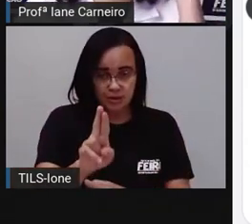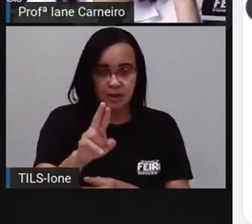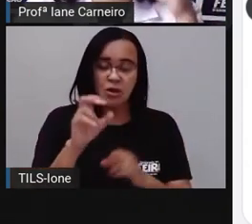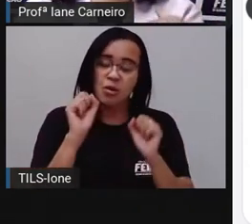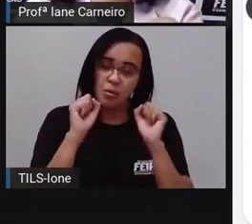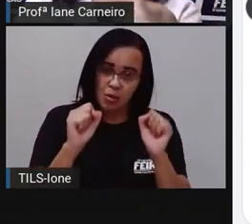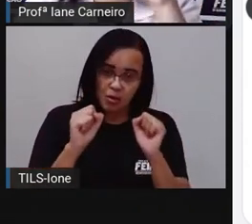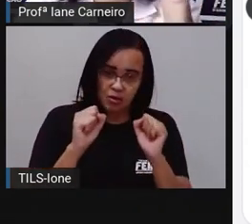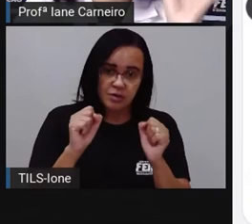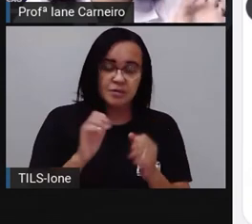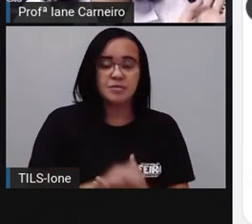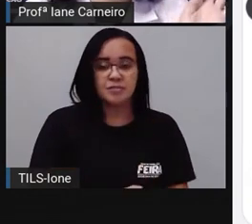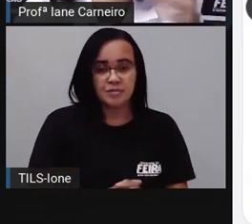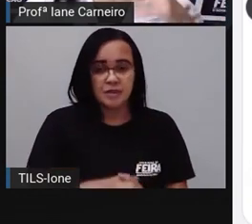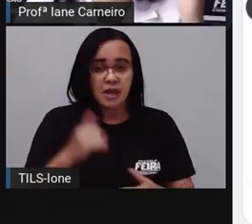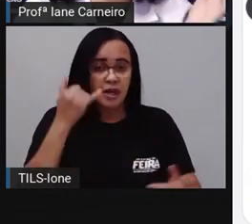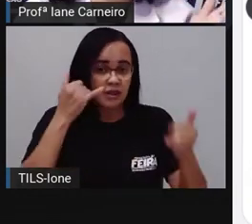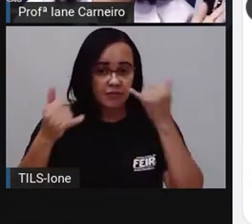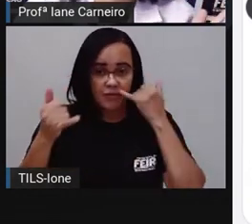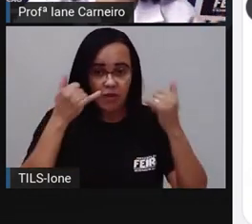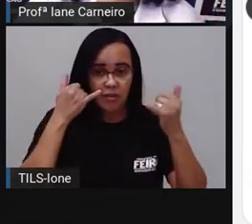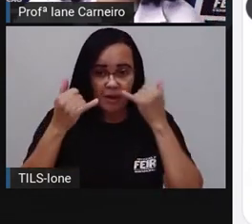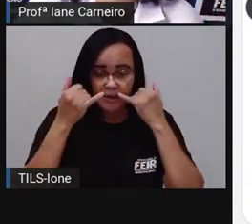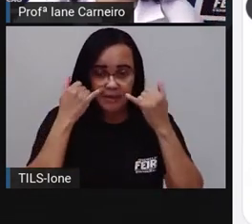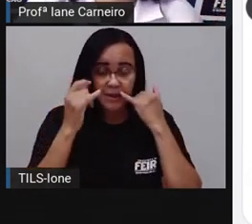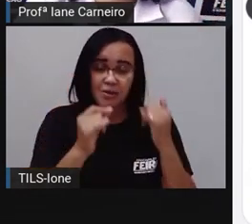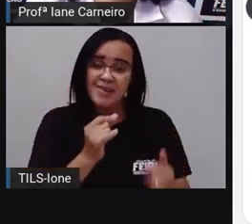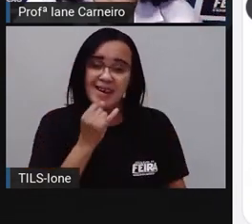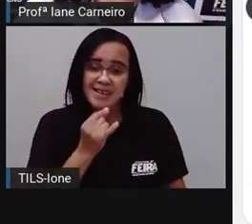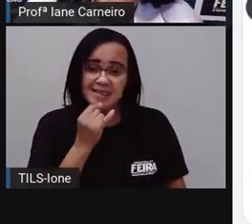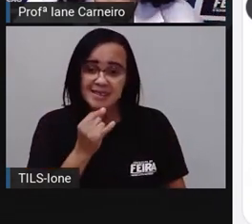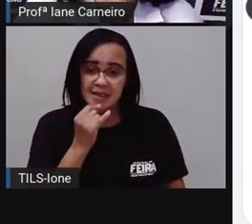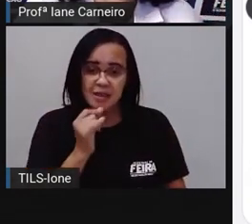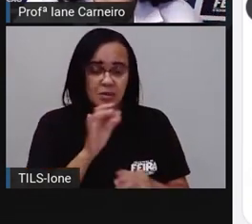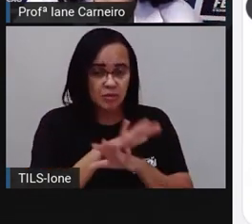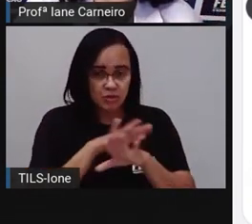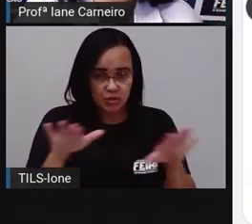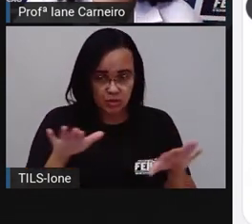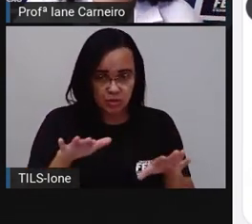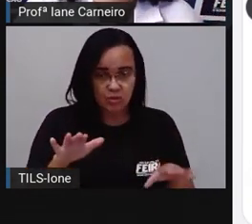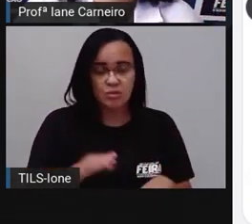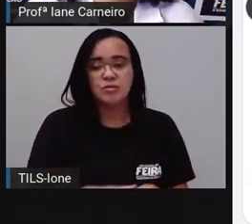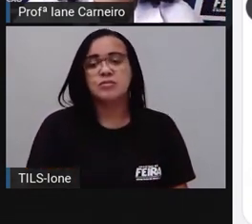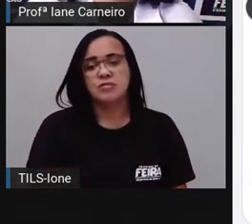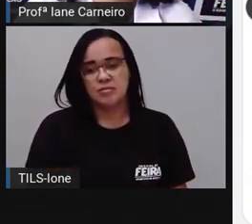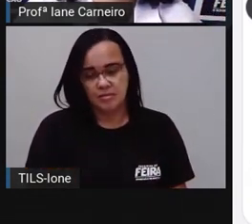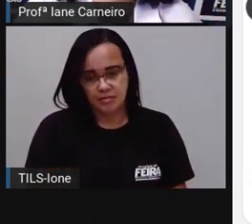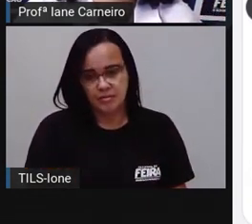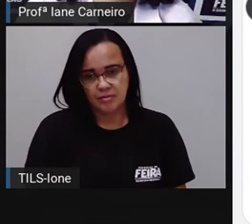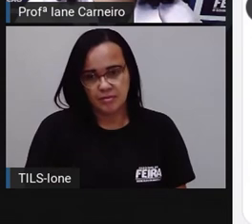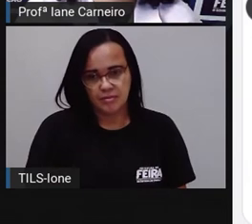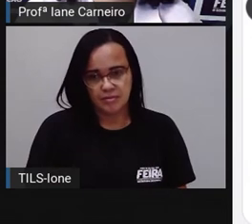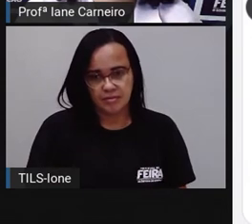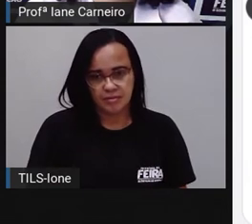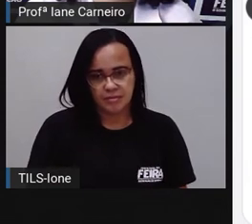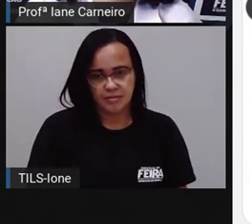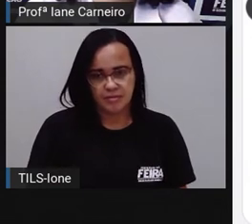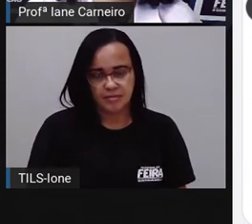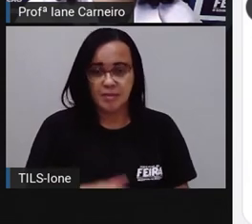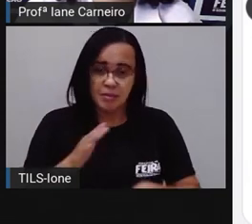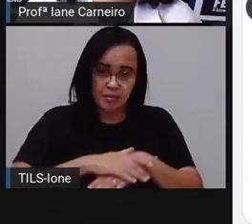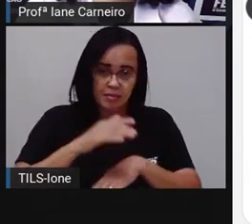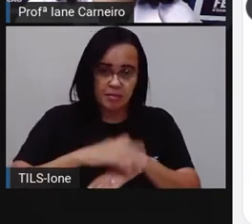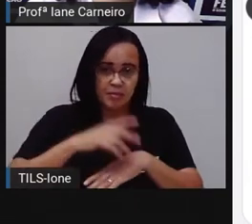informações que a Pró fez aqui, uma hipótese, tá bom? e o azul. Vamos botar aqui o azul.